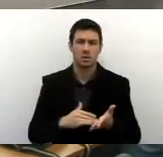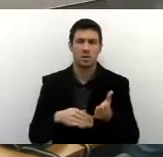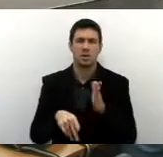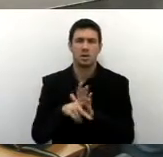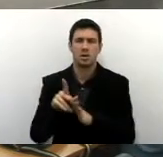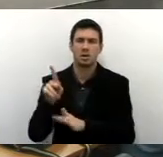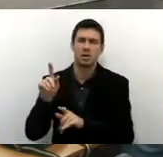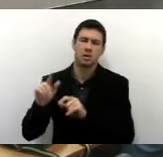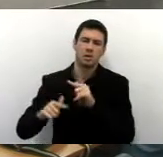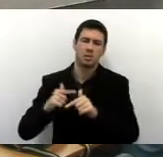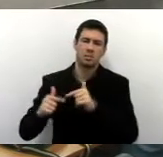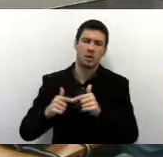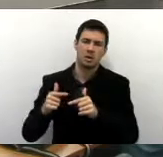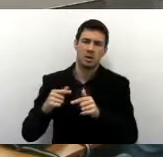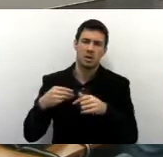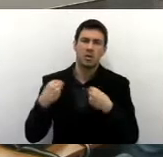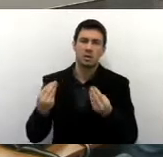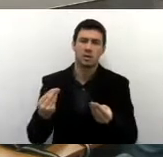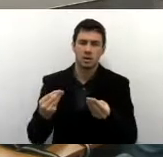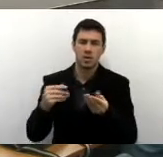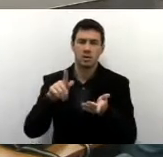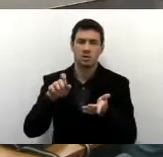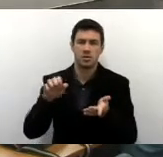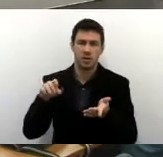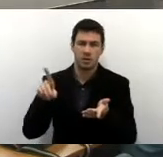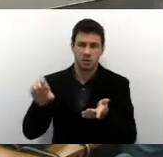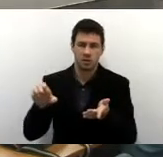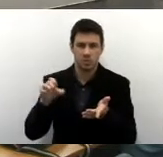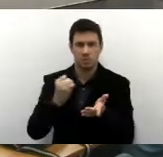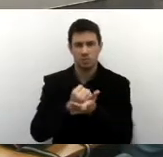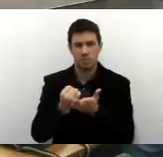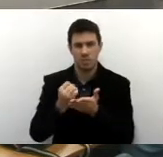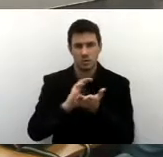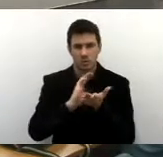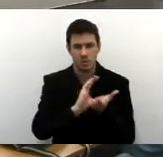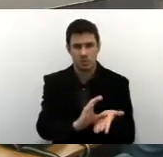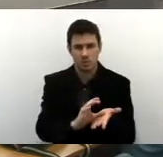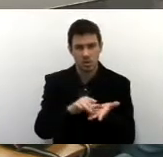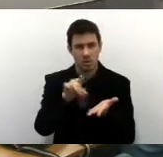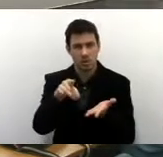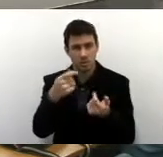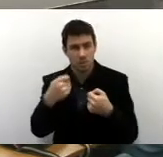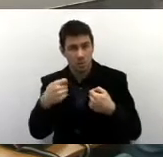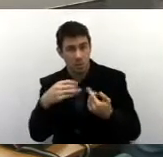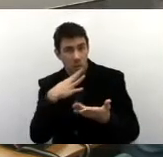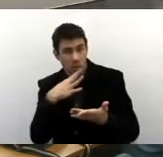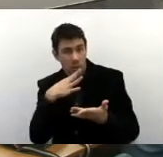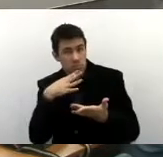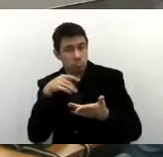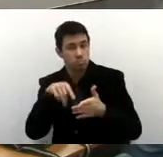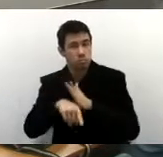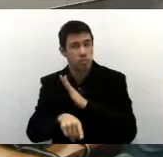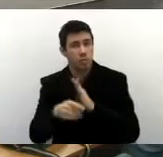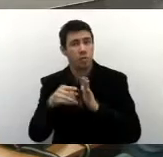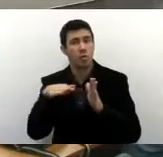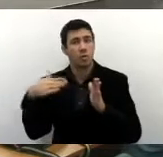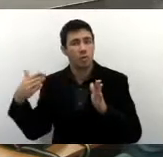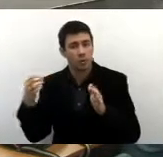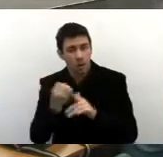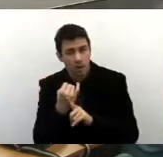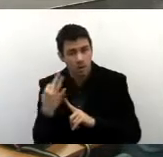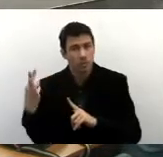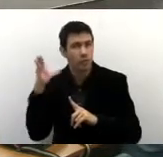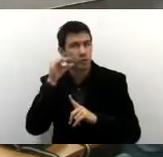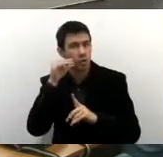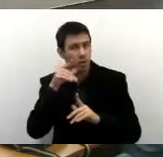atesta os serviços para a agenda de receber é o senhor. Então, o senhor tem que ter conhecimento quanto funcionário existe, qual serviço que ele